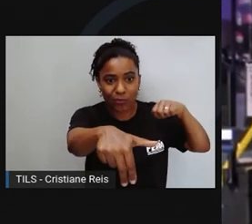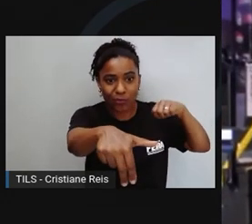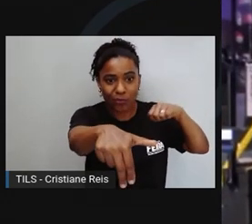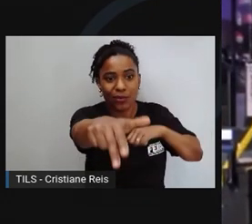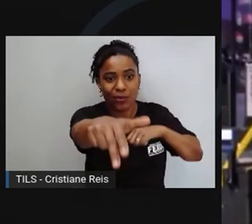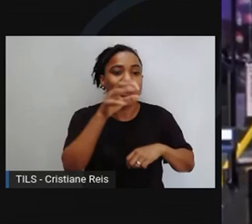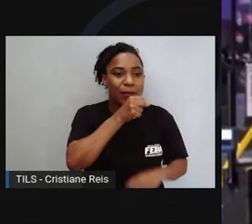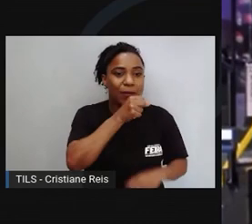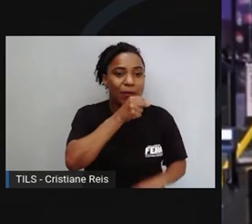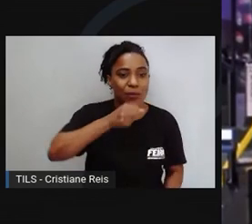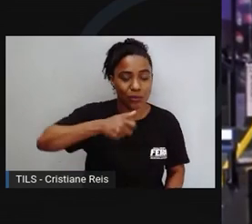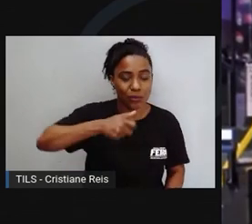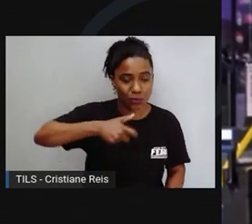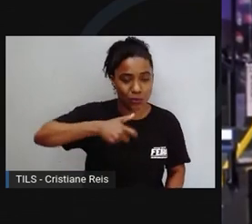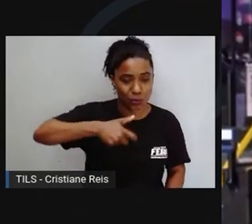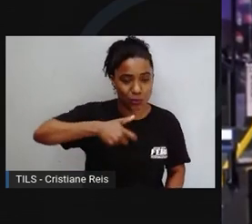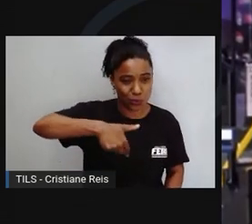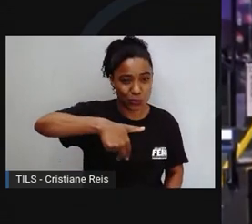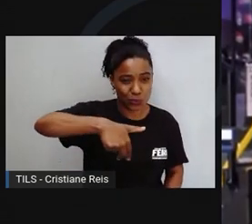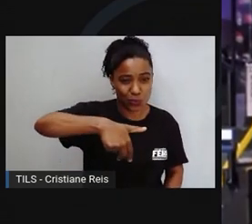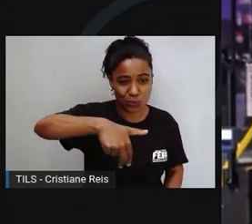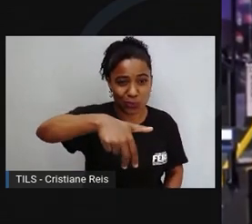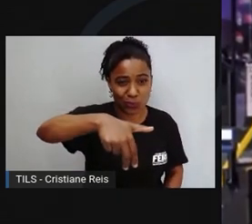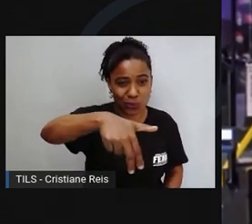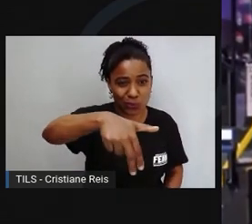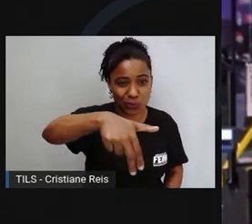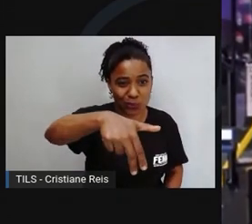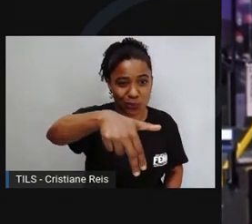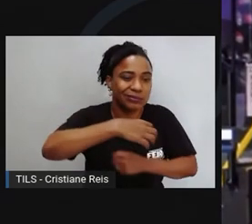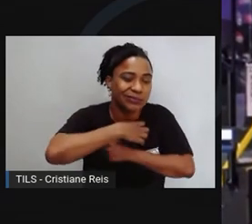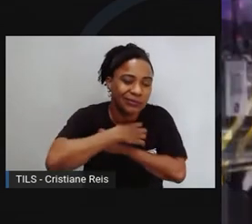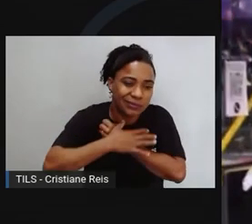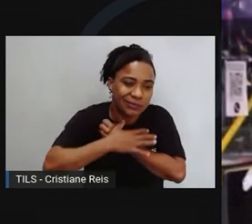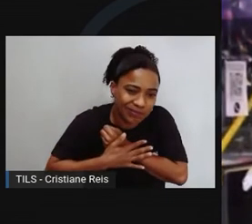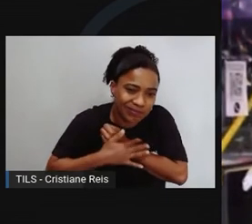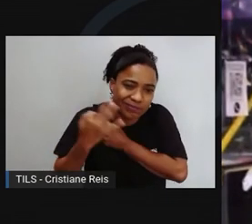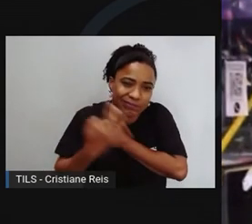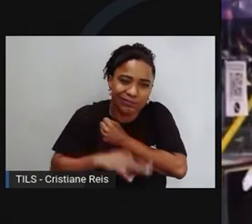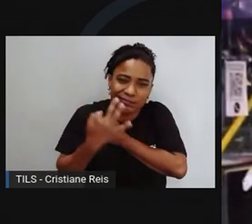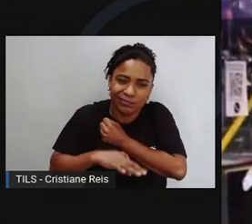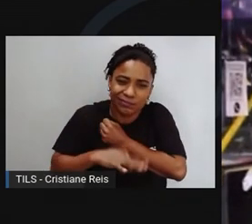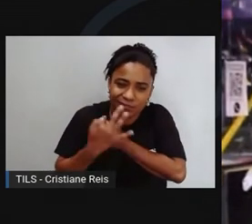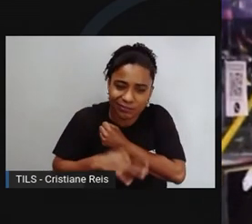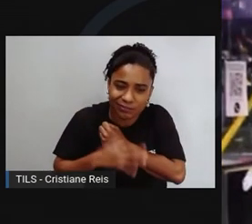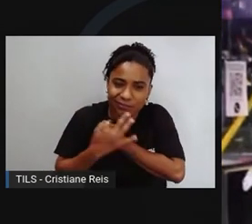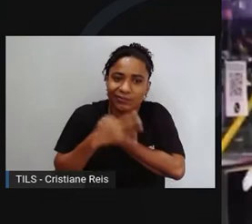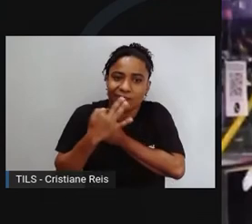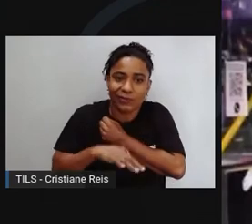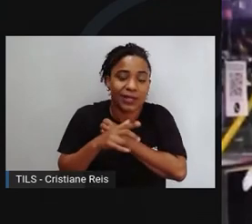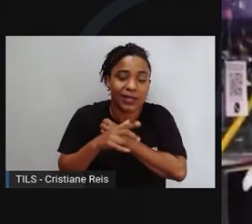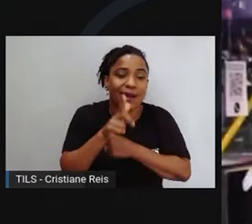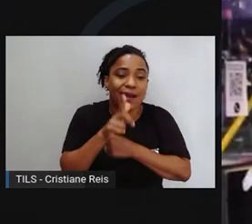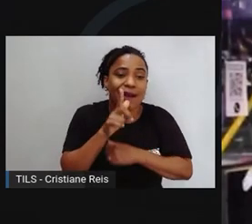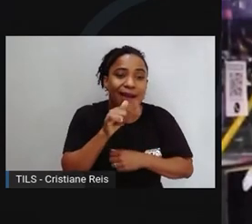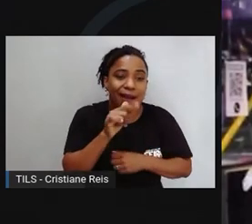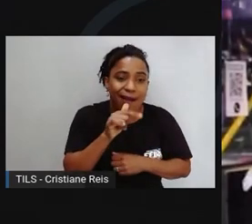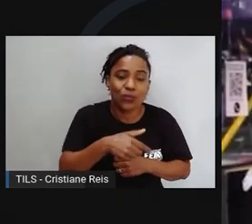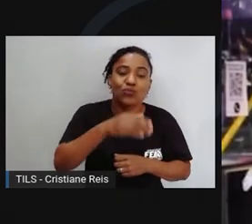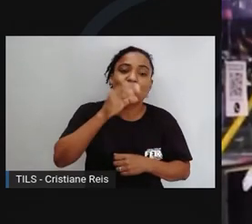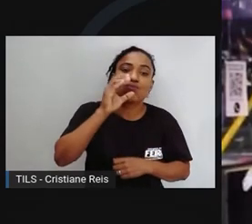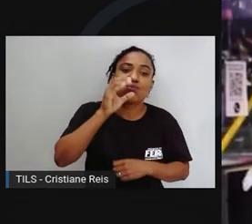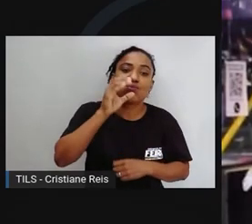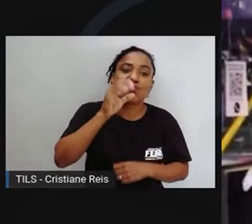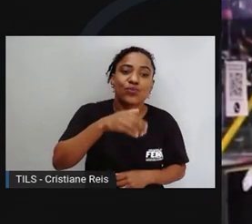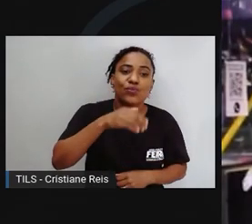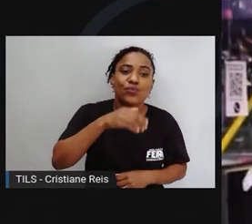andar pelas suas próprias pernas, você vai passar mal, você vai sentir dor localizada, você pode se hidratar, mas evite toda